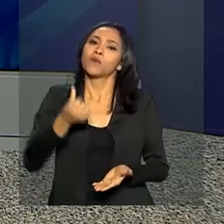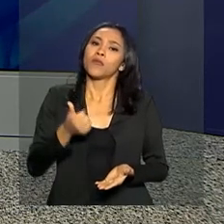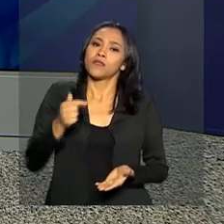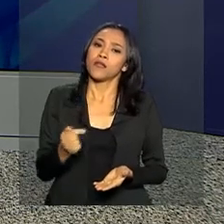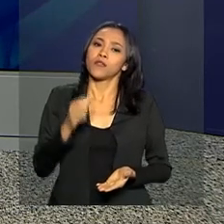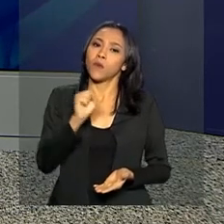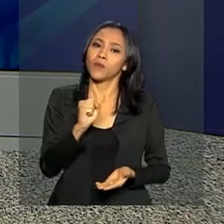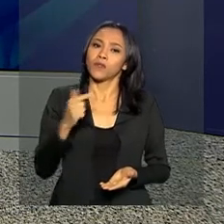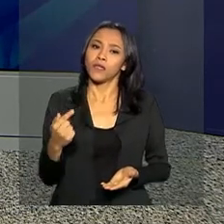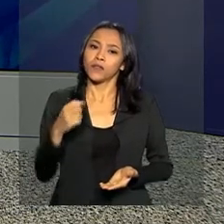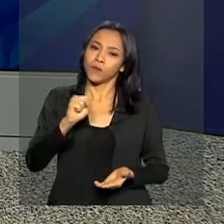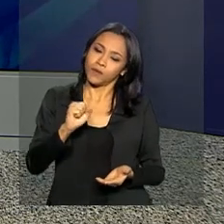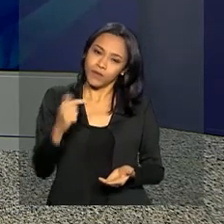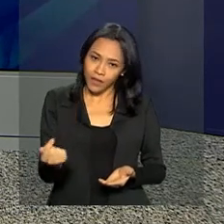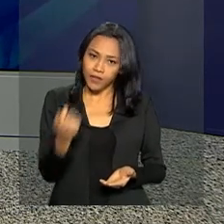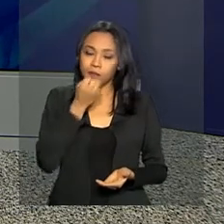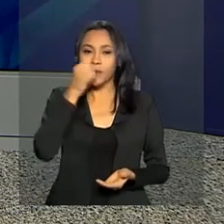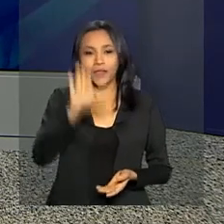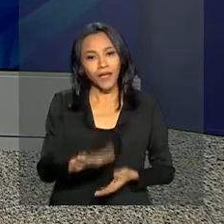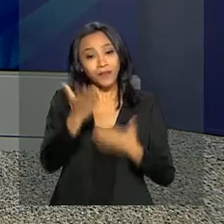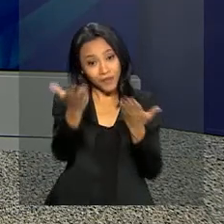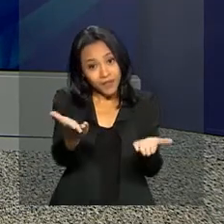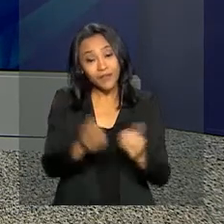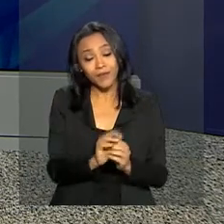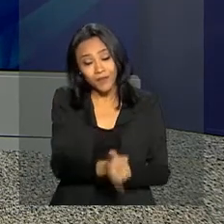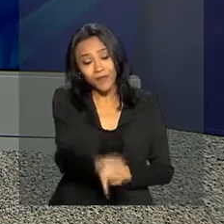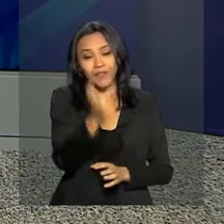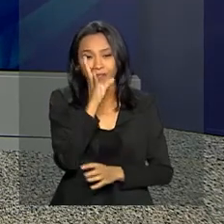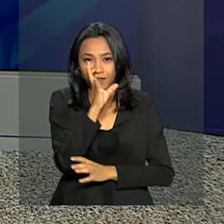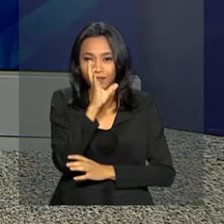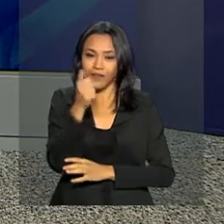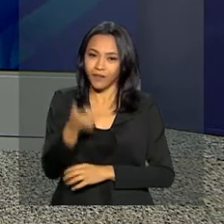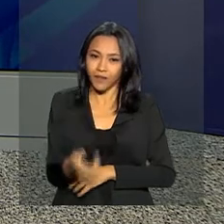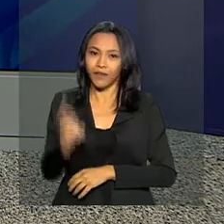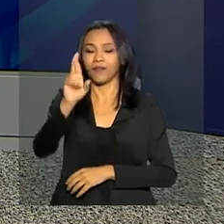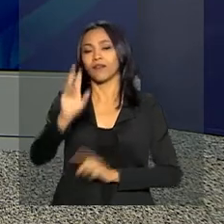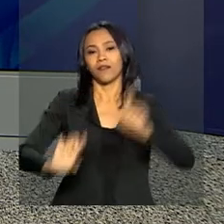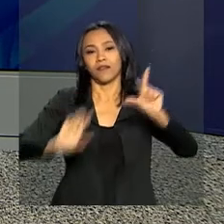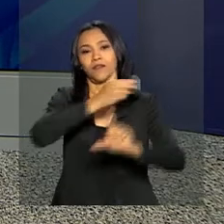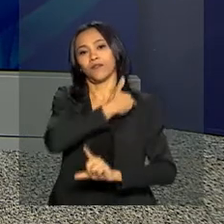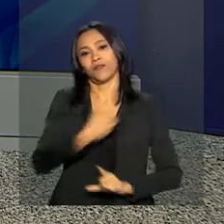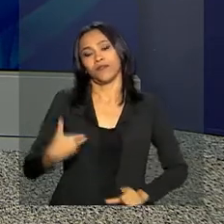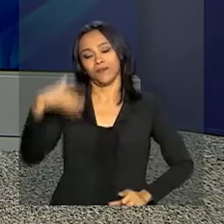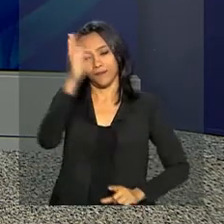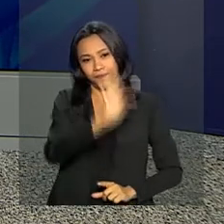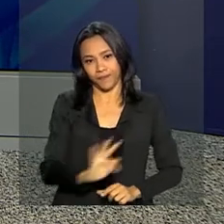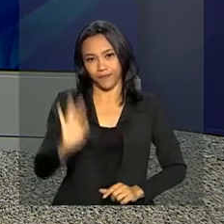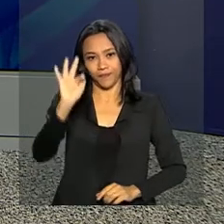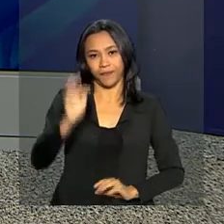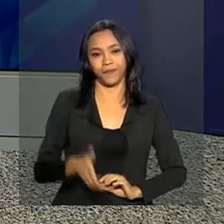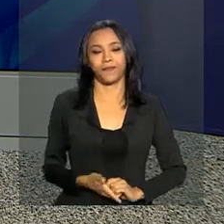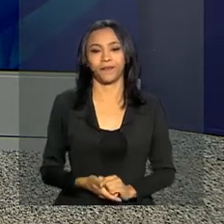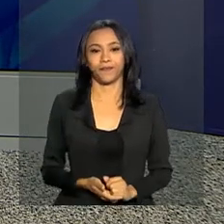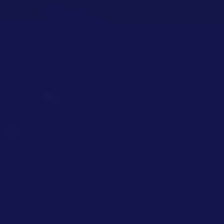-8787. Uma boa tarde para você e continue com a gente aqui na NBR, a TV do Governo Federal.